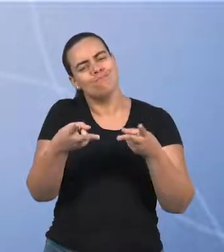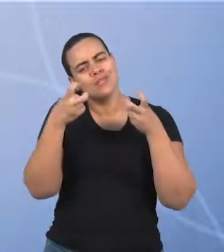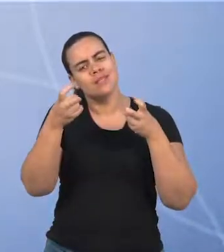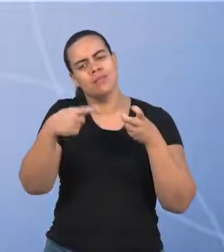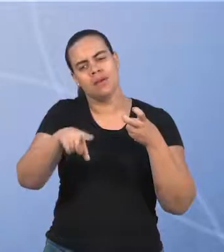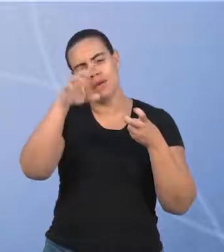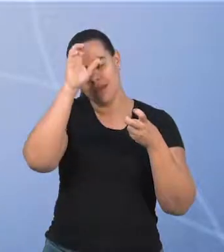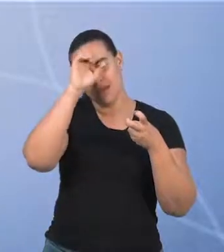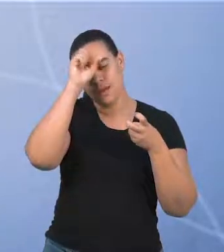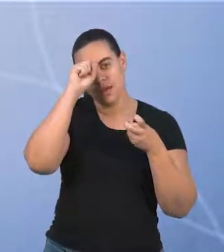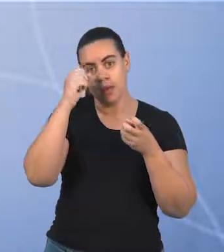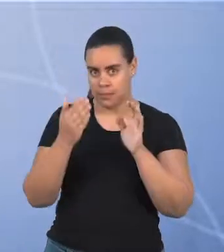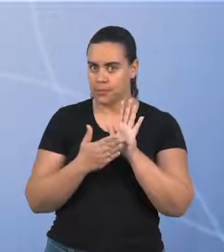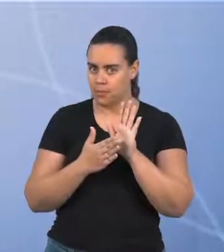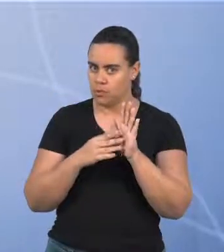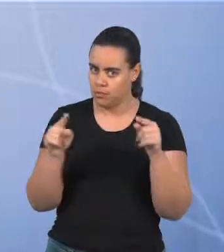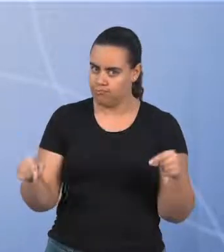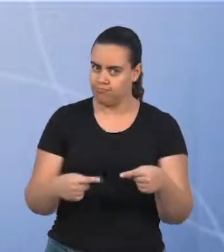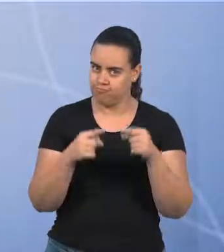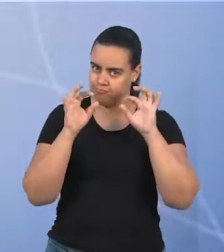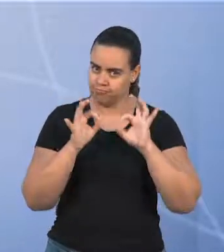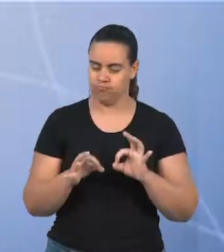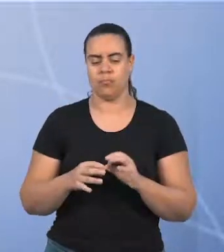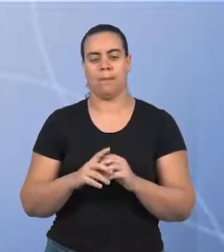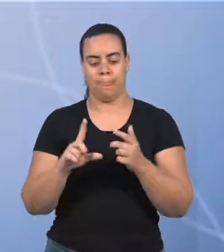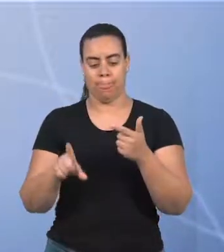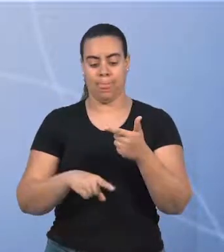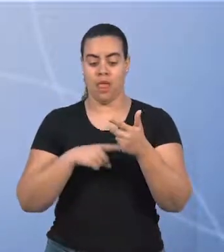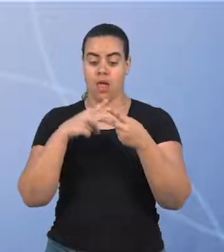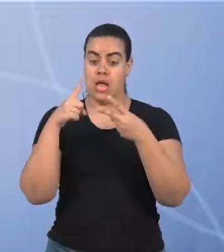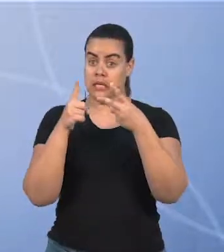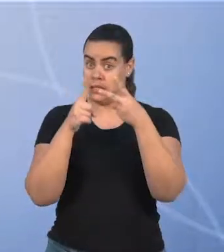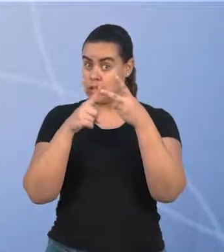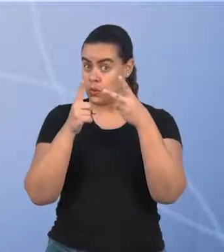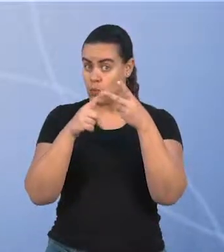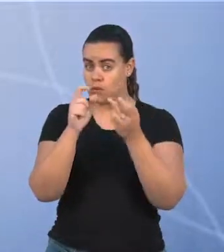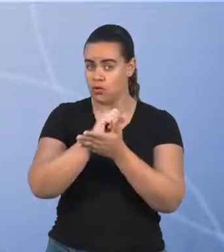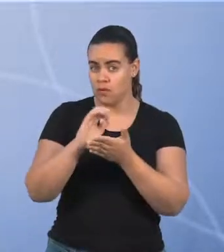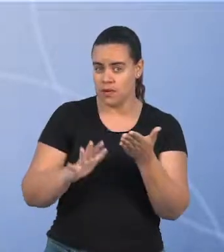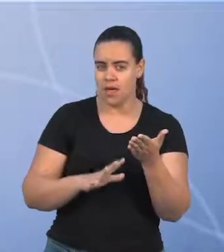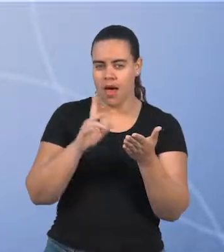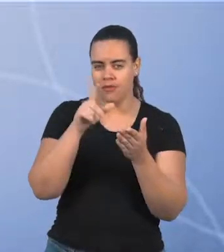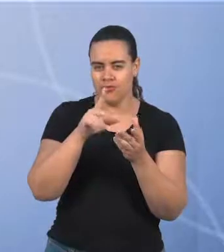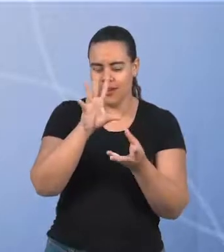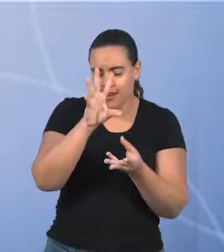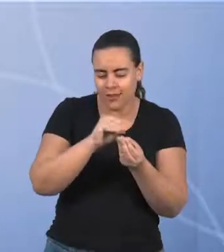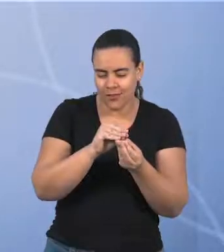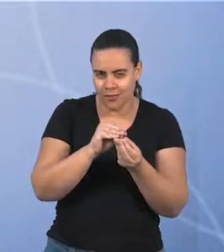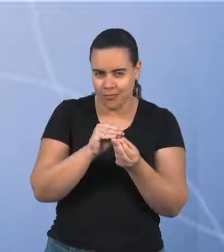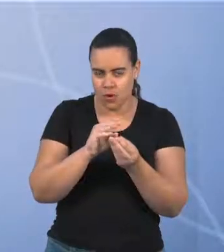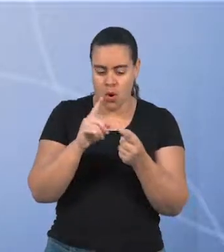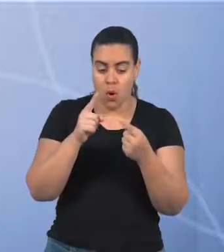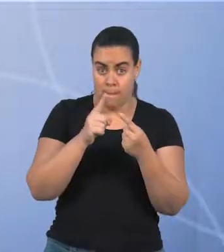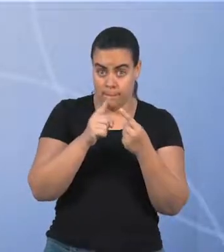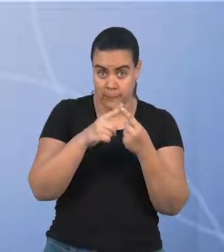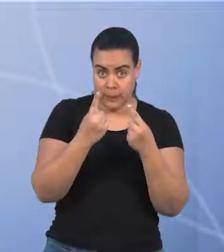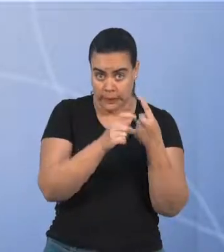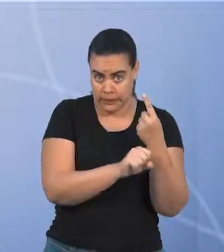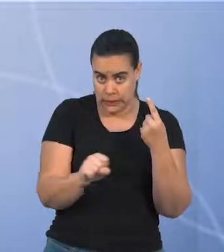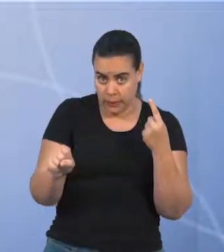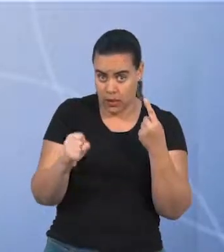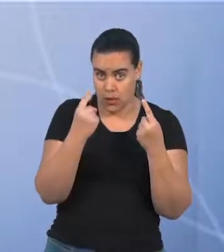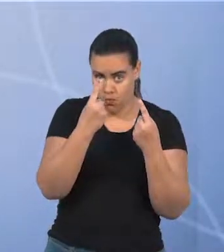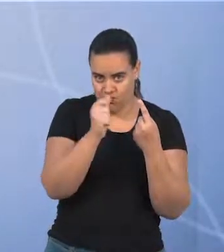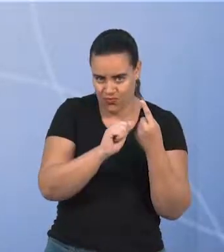vocês através dessa proposição. A segunda atividade é uma prévia dessa proposição. Então, na primeira semana, na primeira atividade,